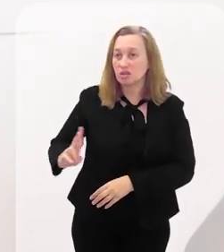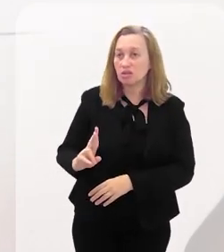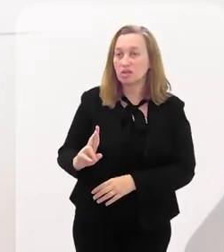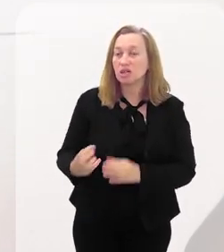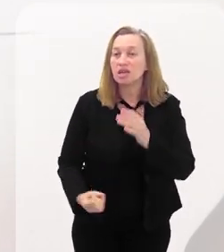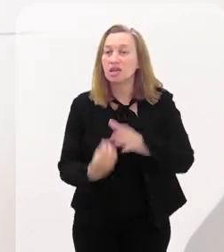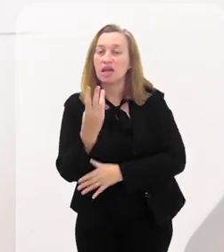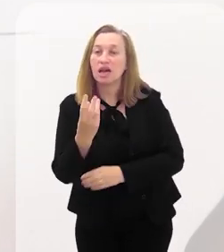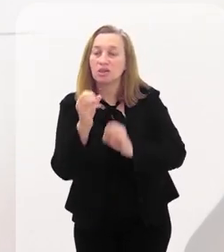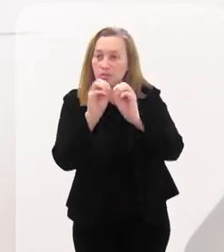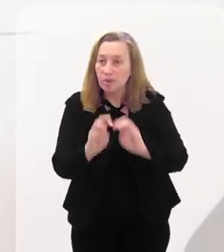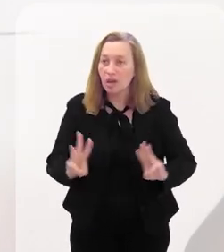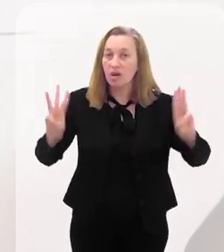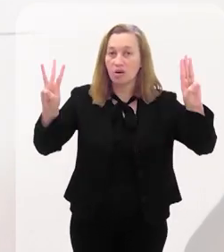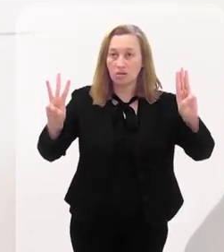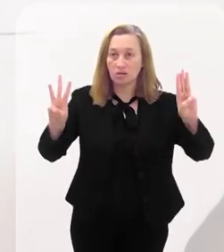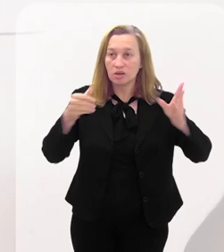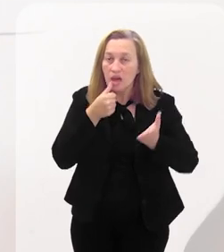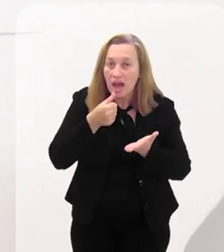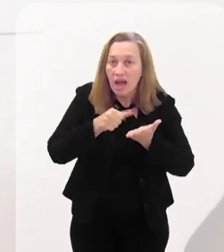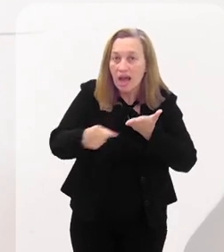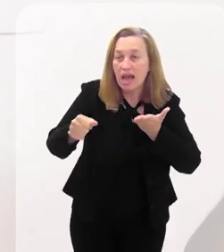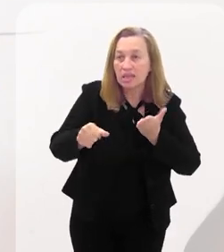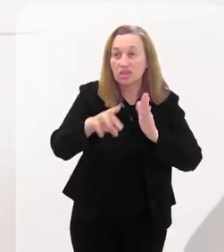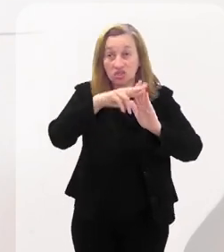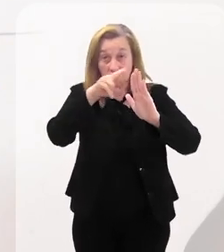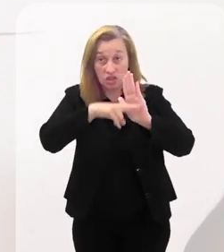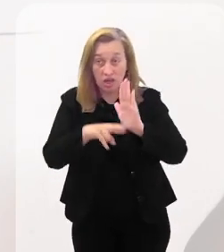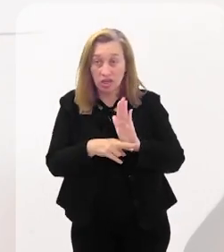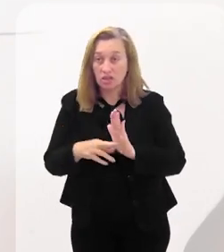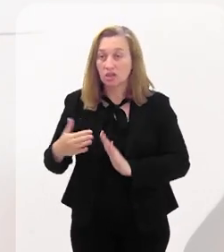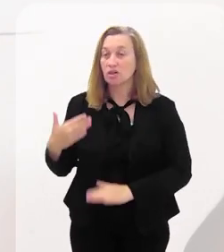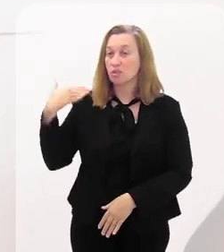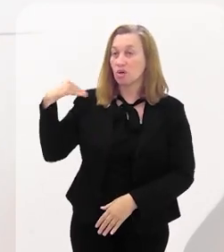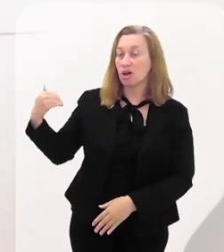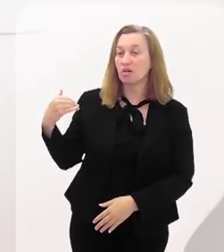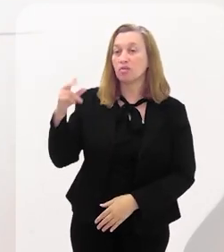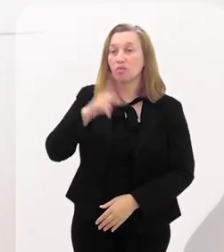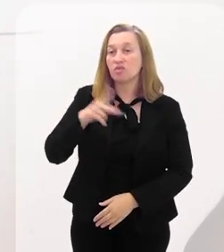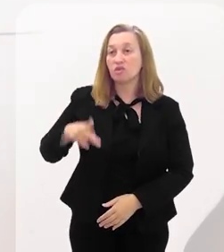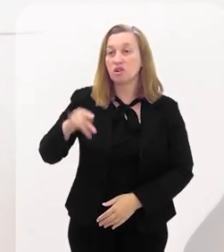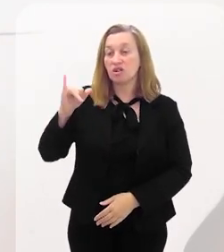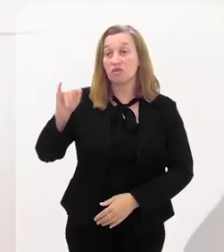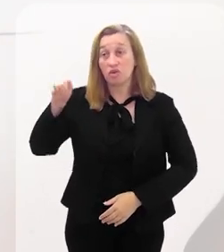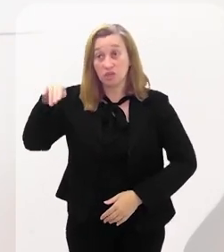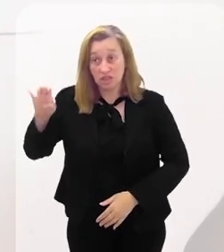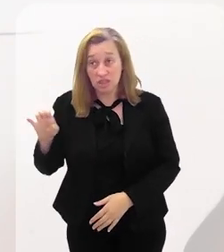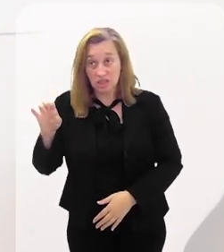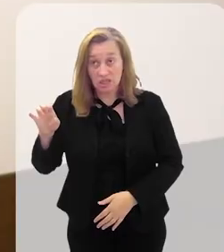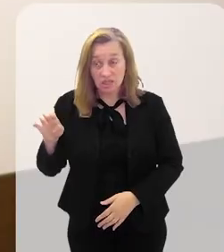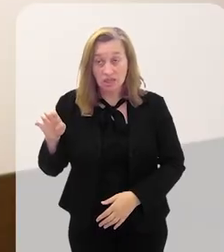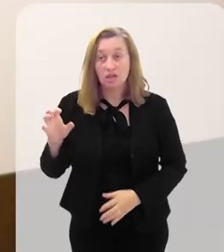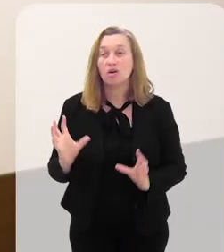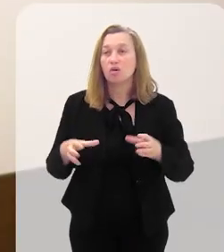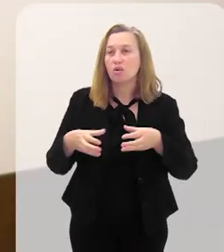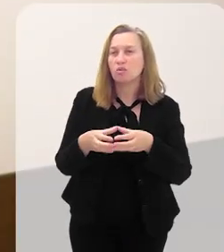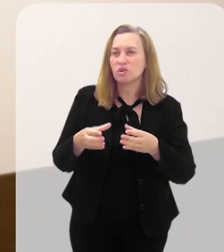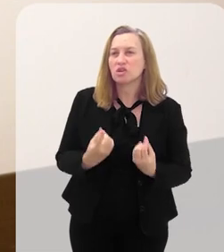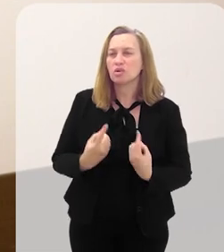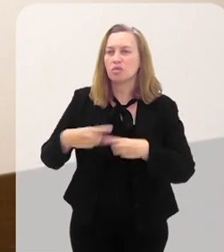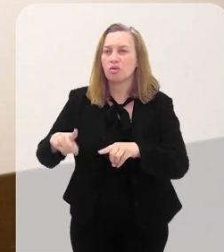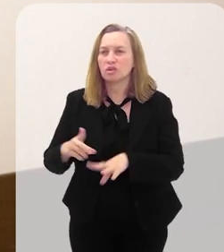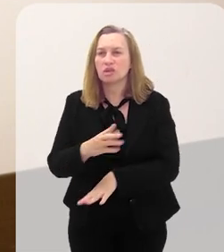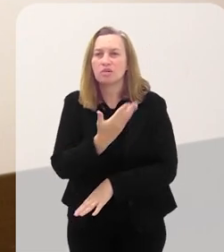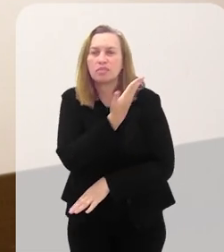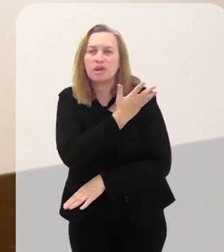através da Unesco, inclusive com uma carta de princípios. Tenho aqui ao meu lado o professor Ivone Luiz Santos, o interlocutor da Comissão de